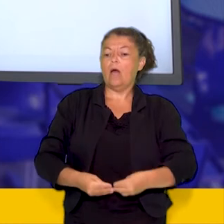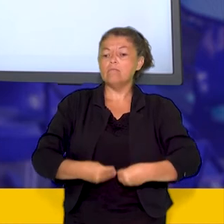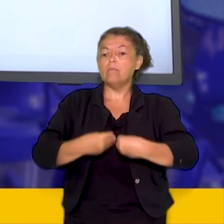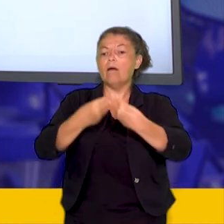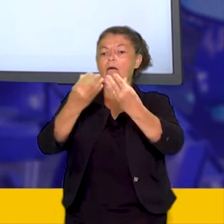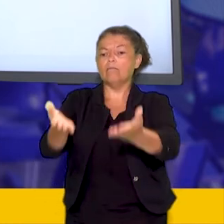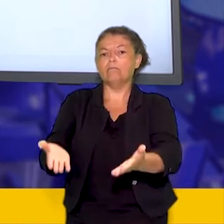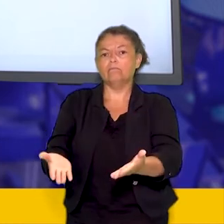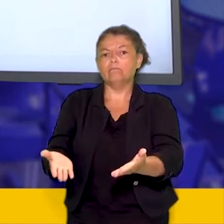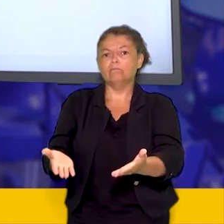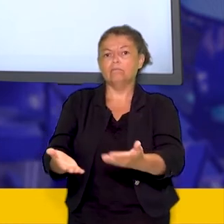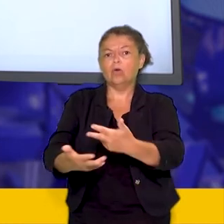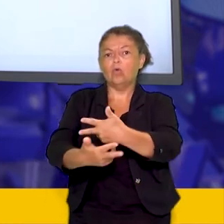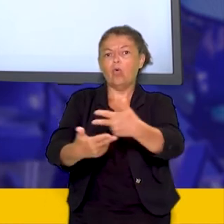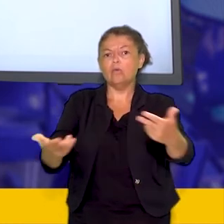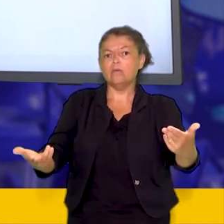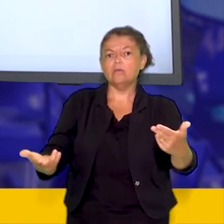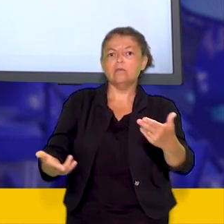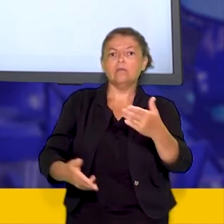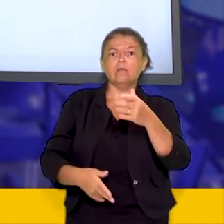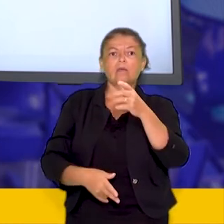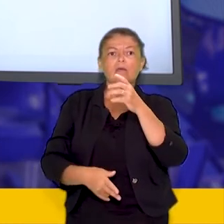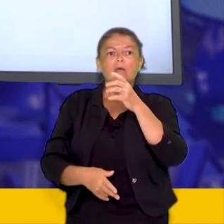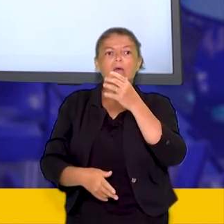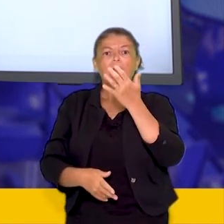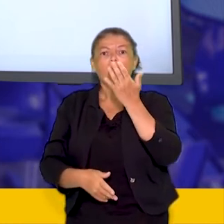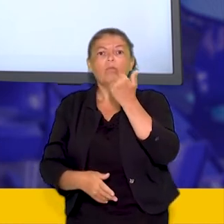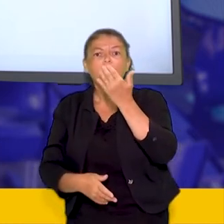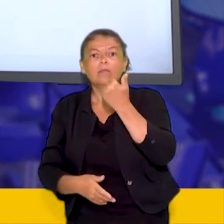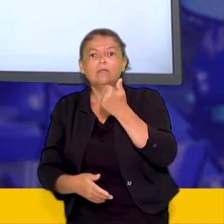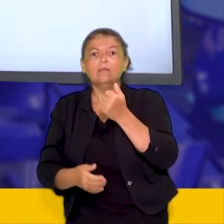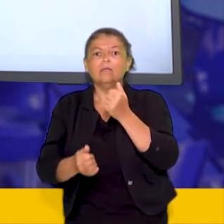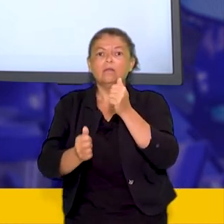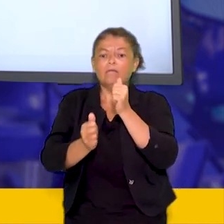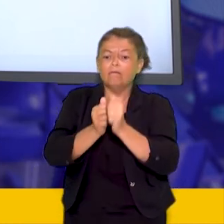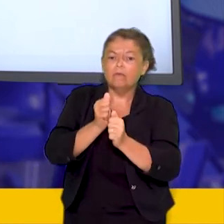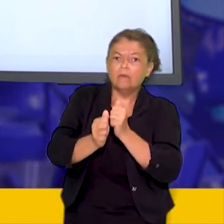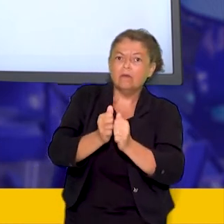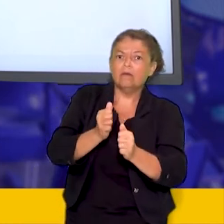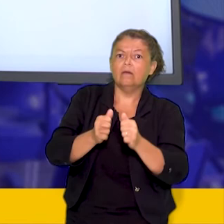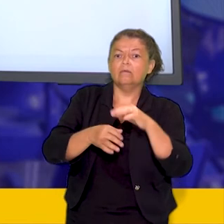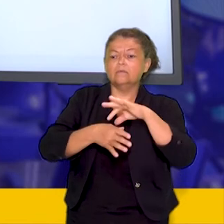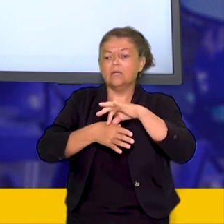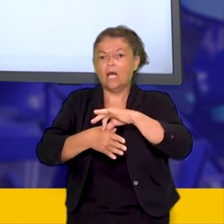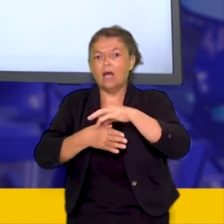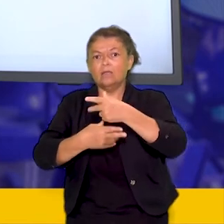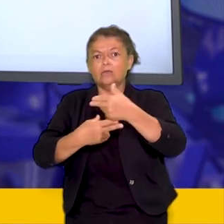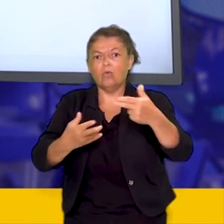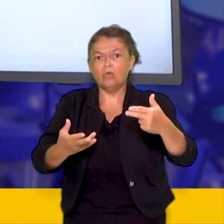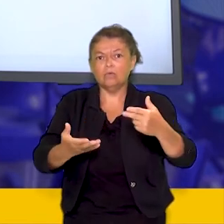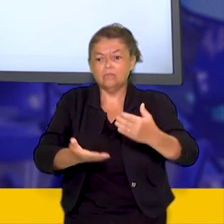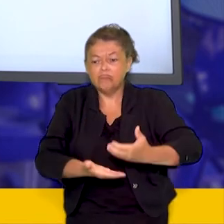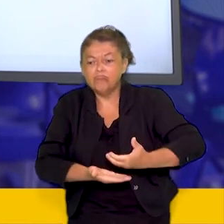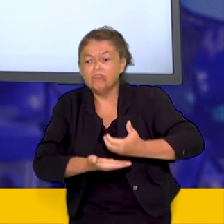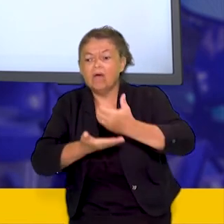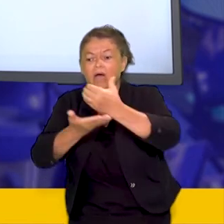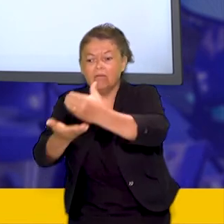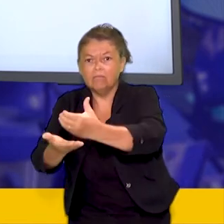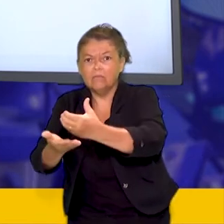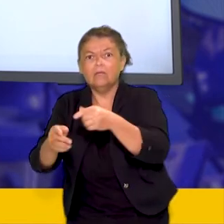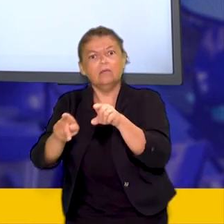de material obras pela cidade muitas vezes calçamento em determinadas ruas o saneamento